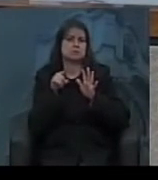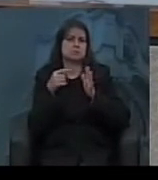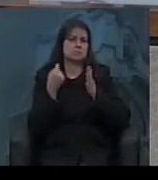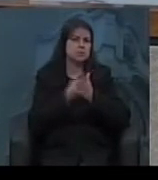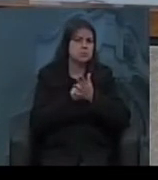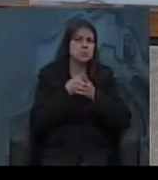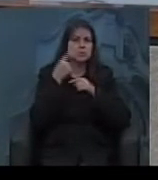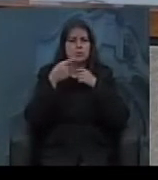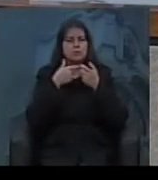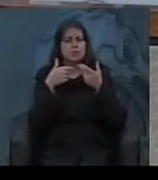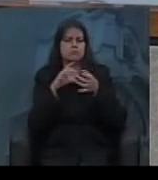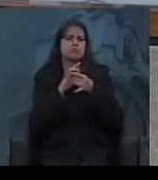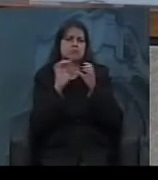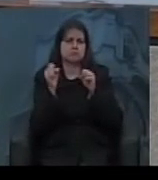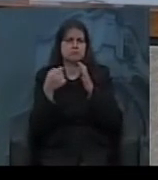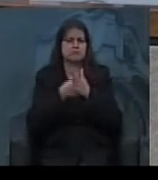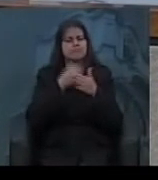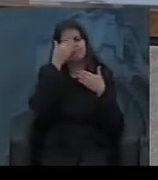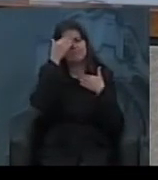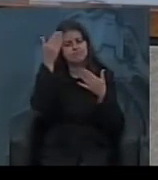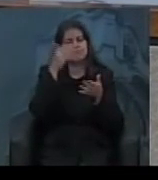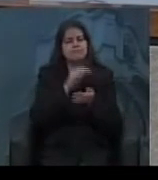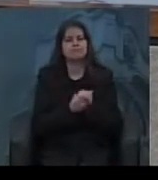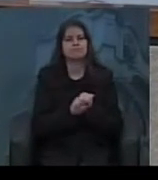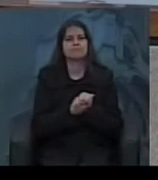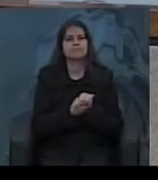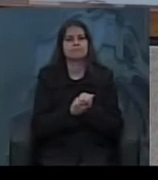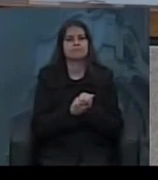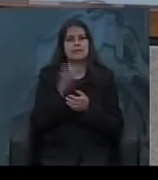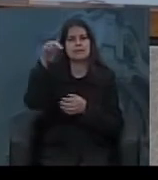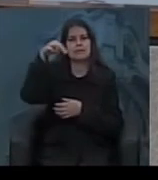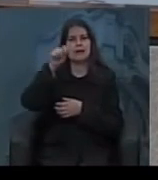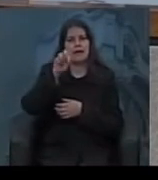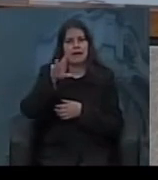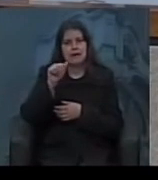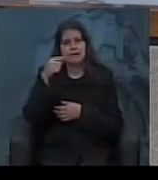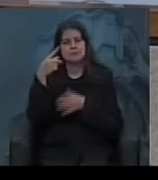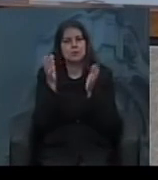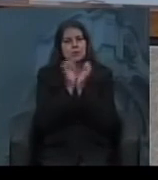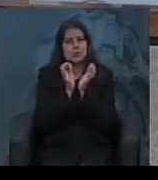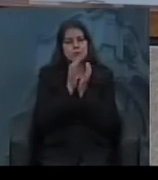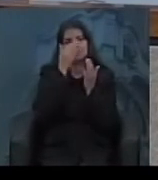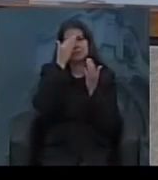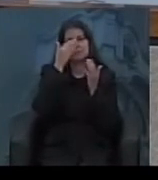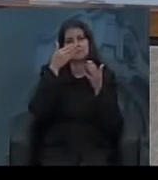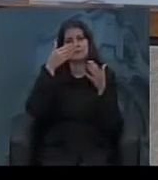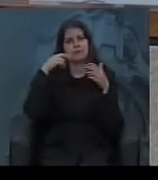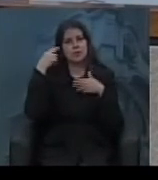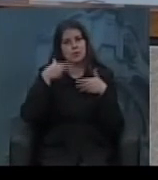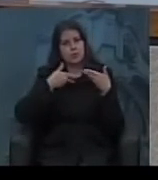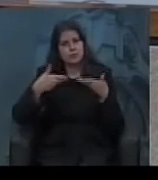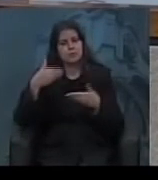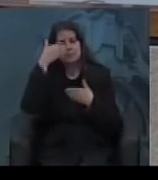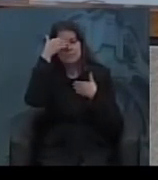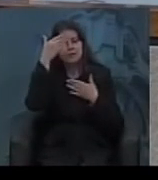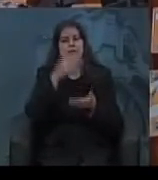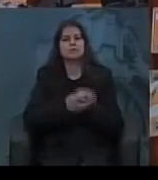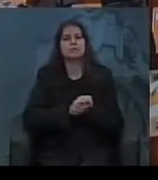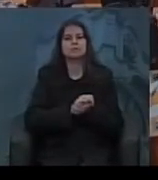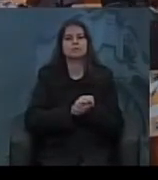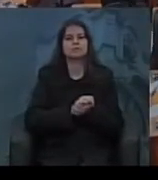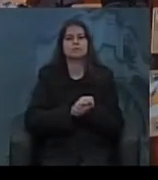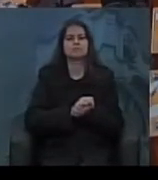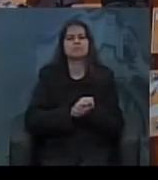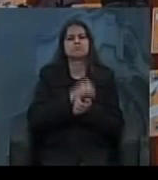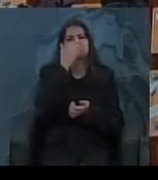muito obrigado mais uma vez muito obrigado a Câmara a Nara toda a equipe da Câmara de Vereadores e aos presentes e aos vereadores professor Cássio